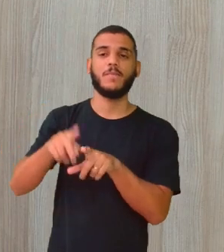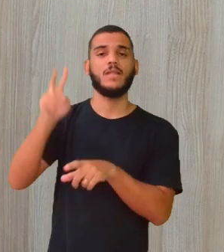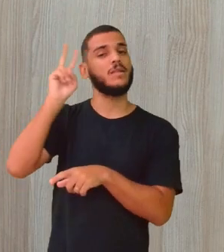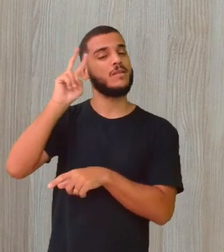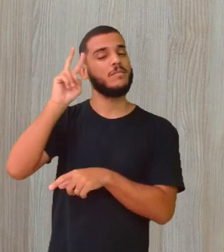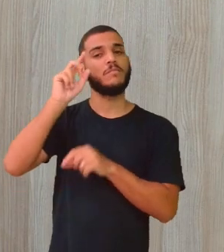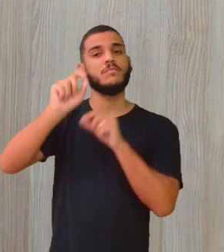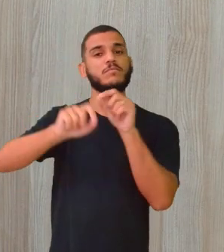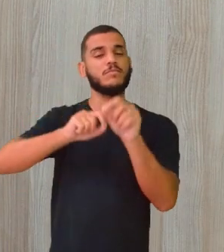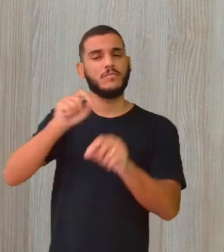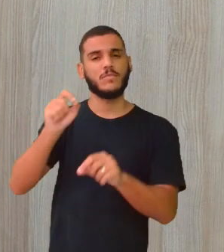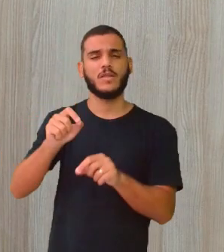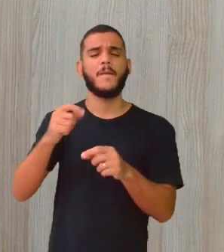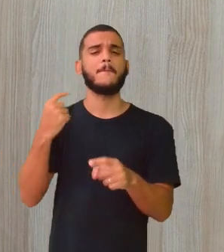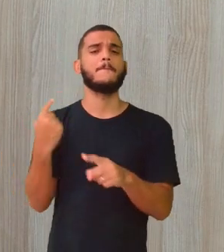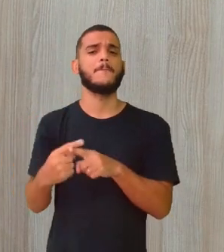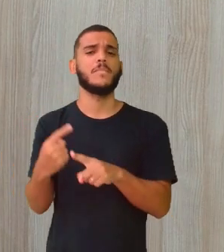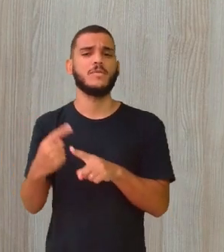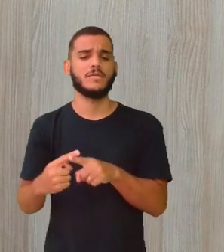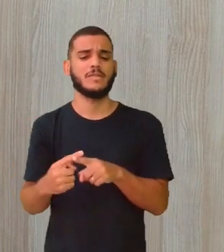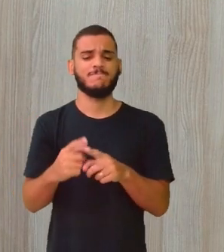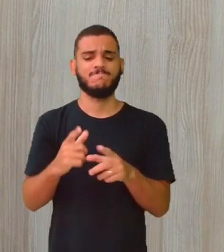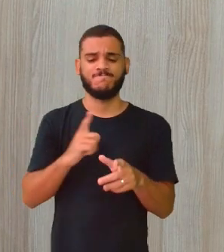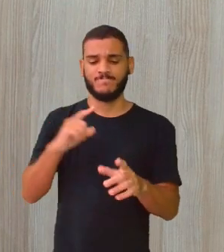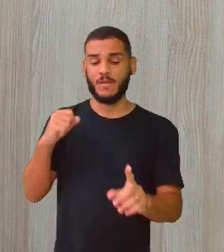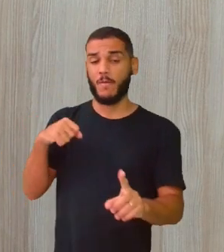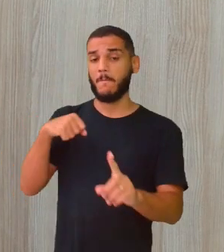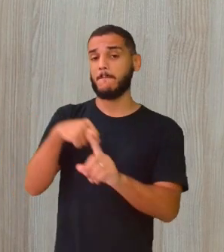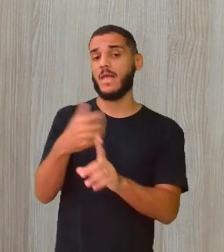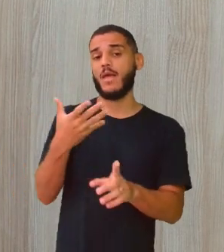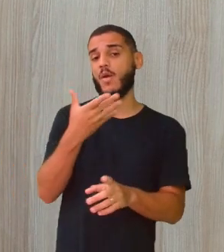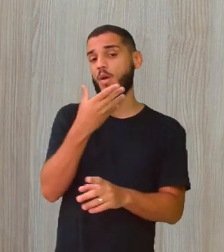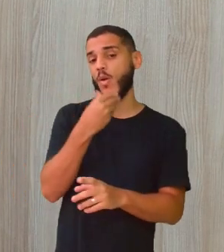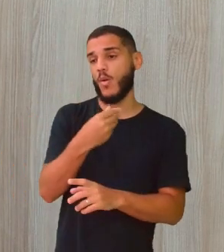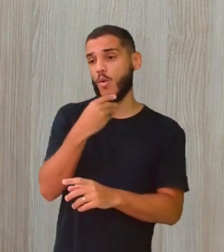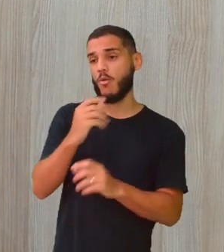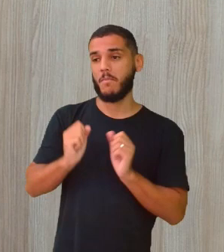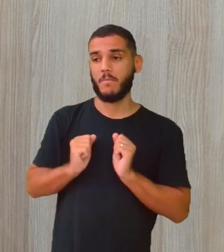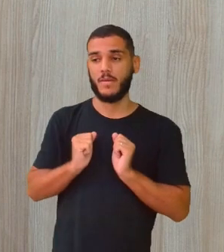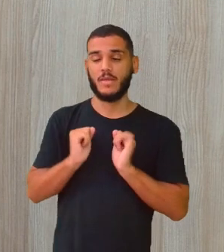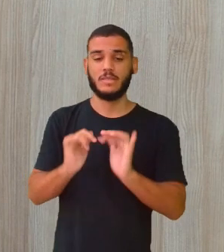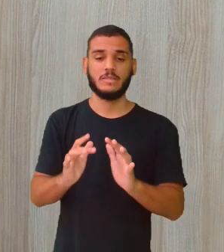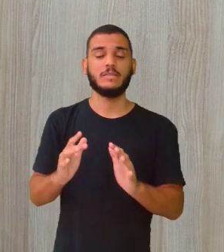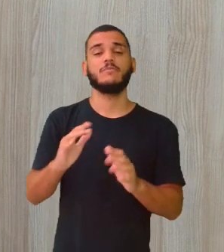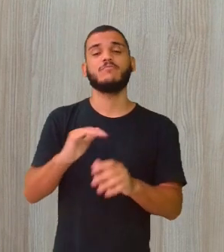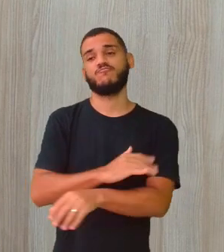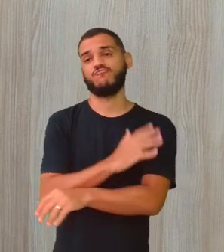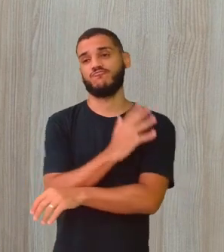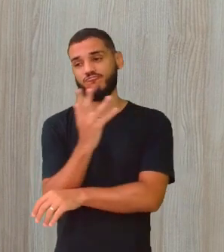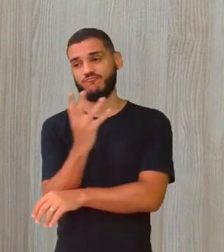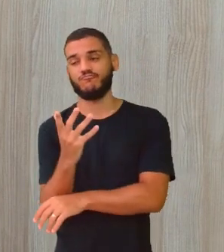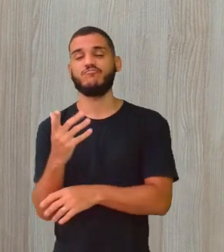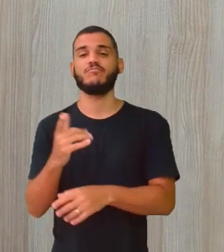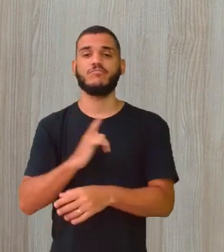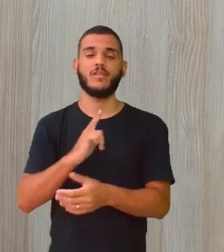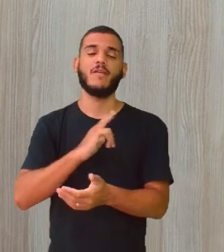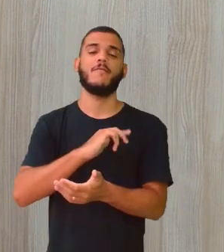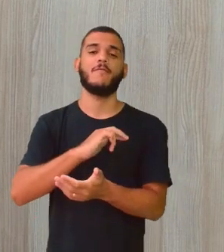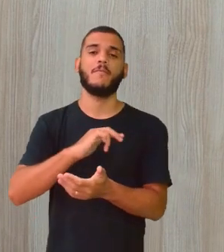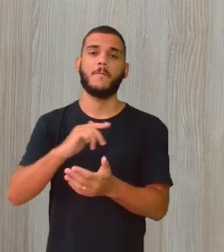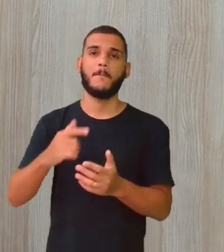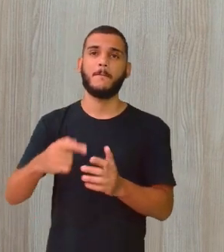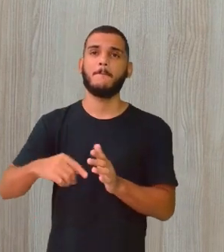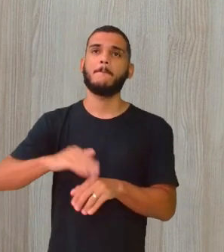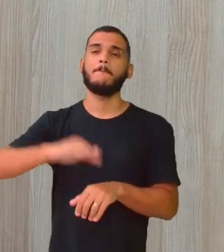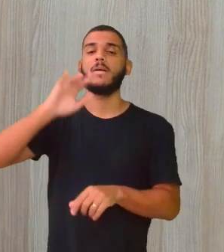conscientize para que esse impacto, Essa interação seja afetada mais positivamente